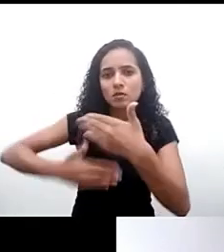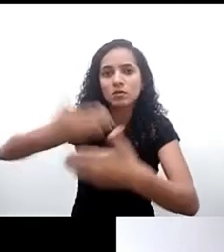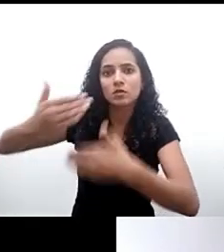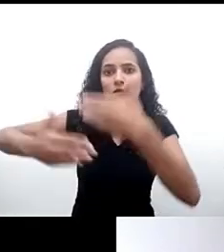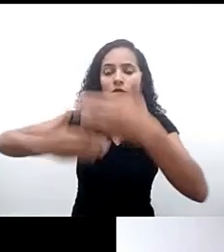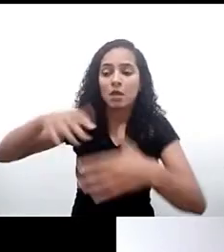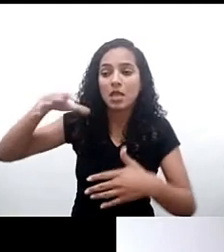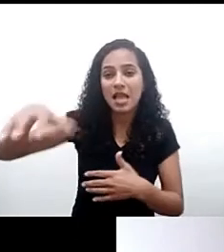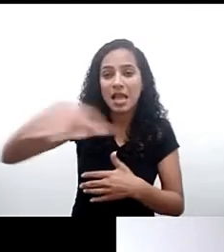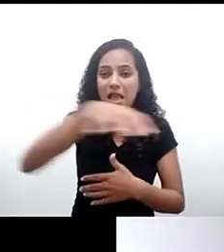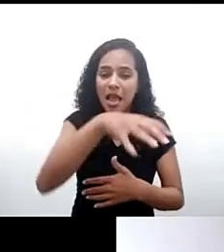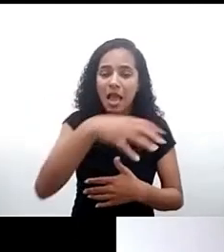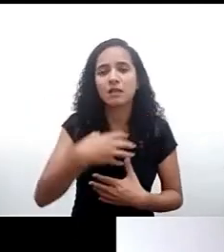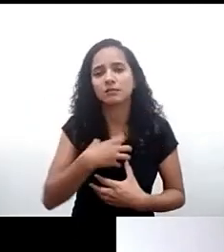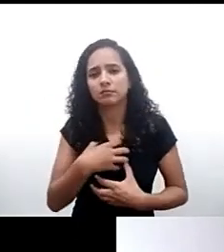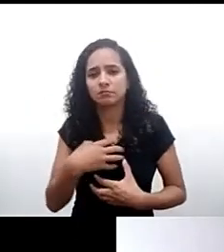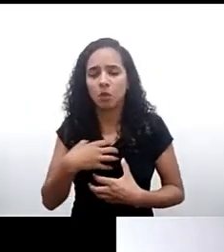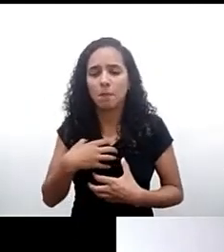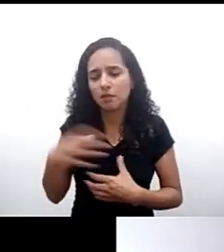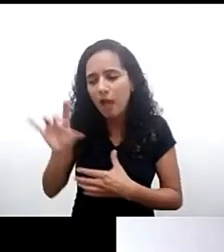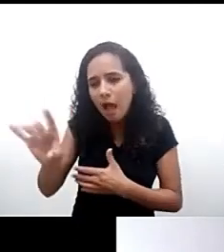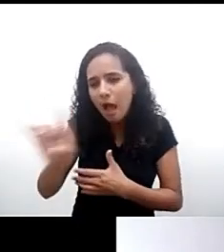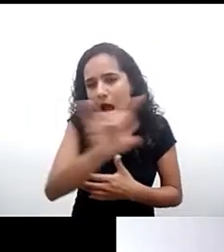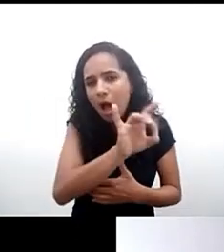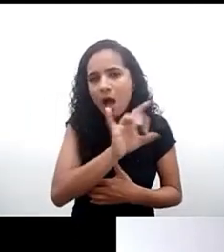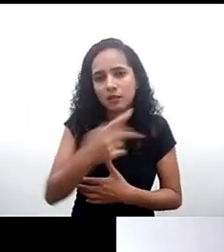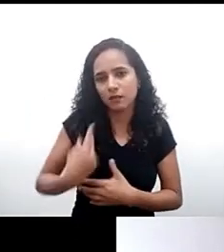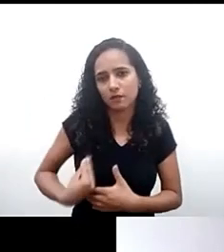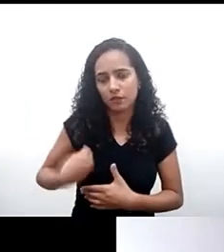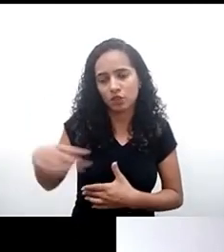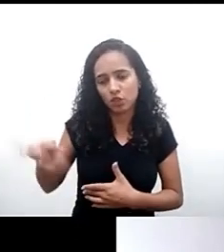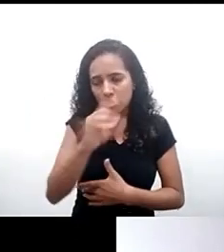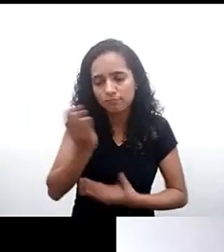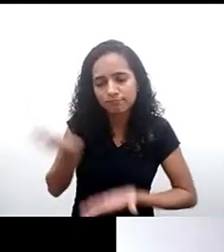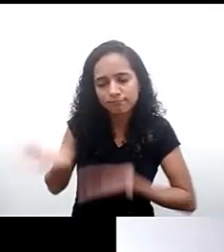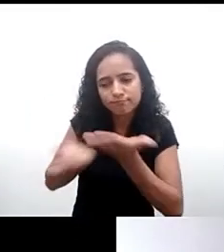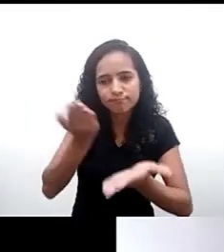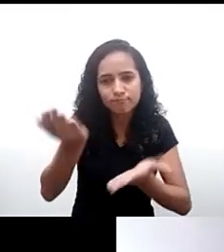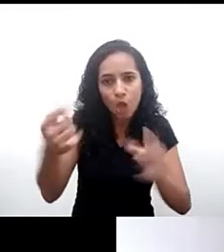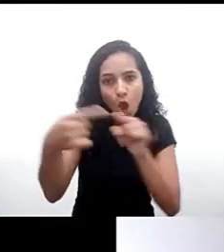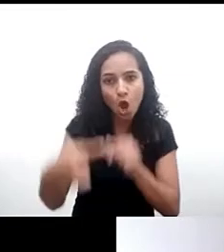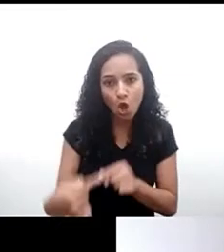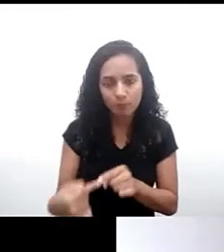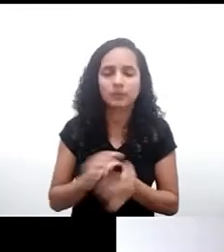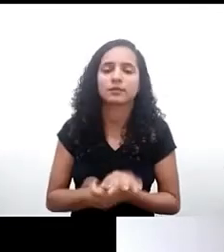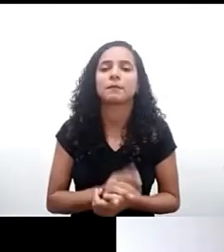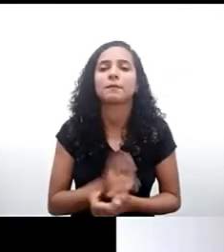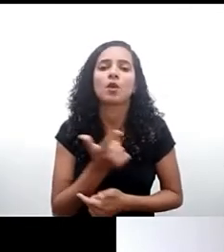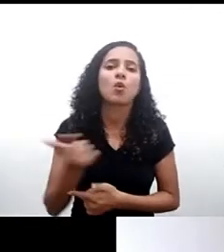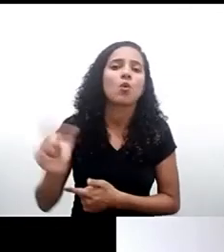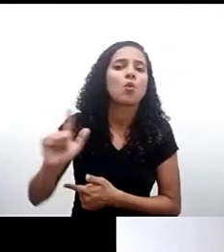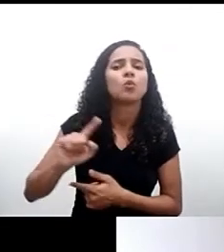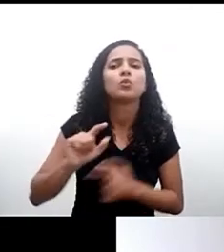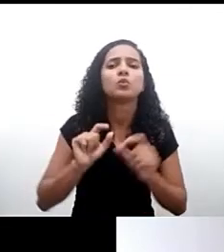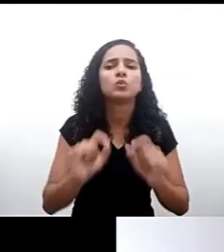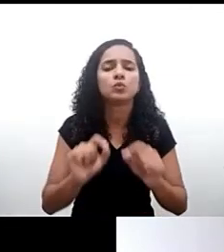situação em particular na que eles se encontram outra medida de forma específica é o direito a